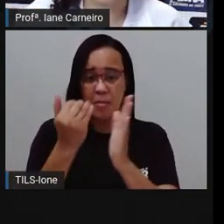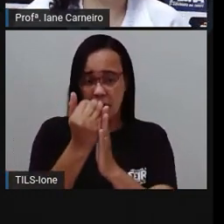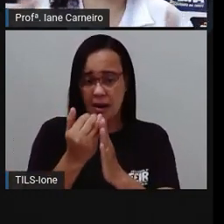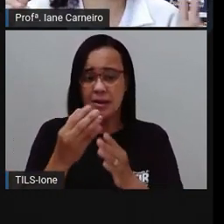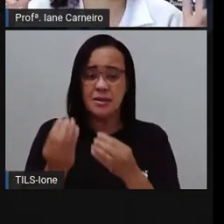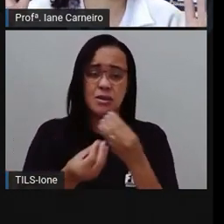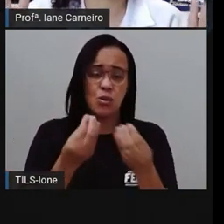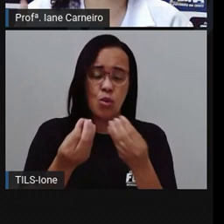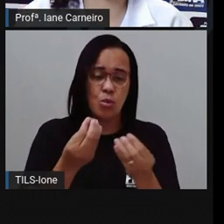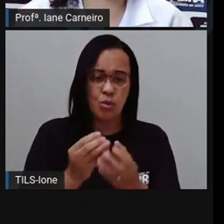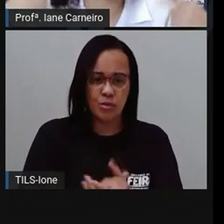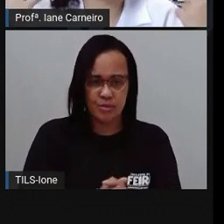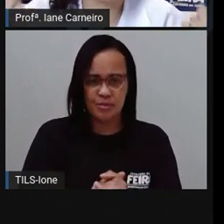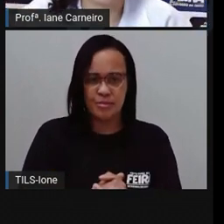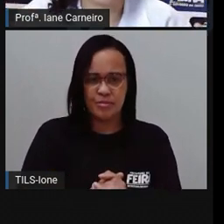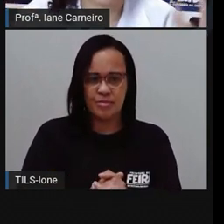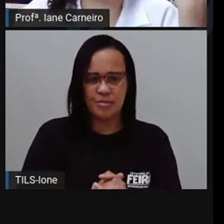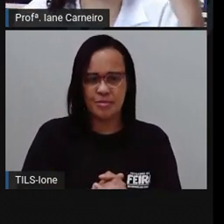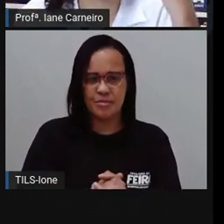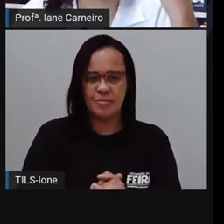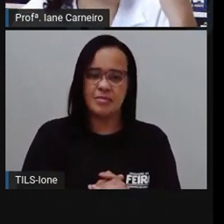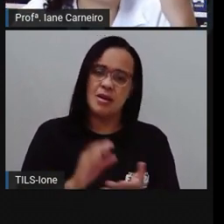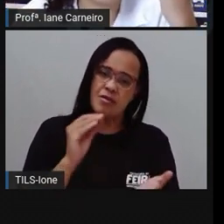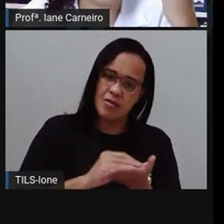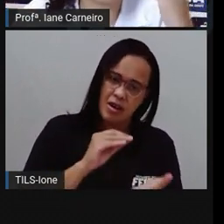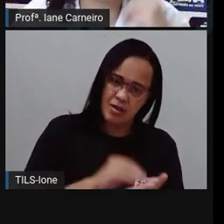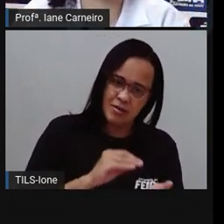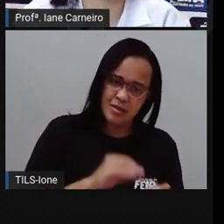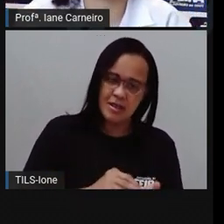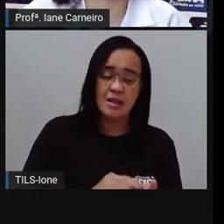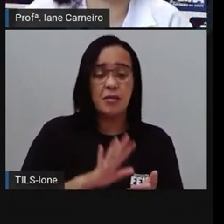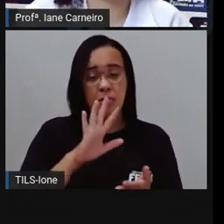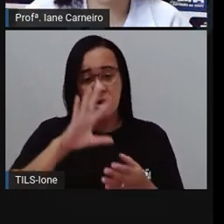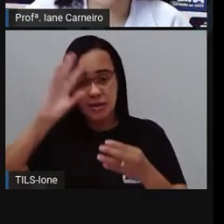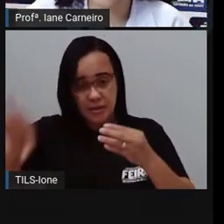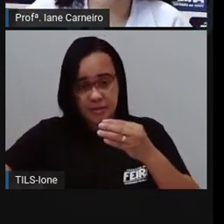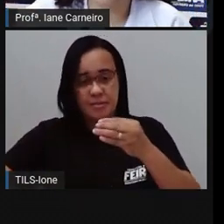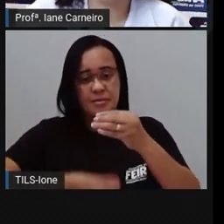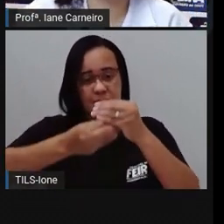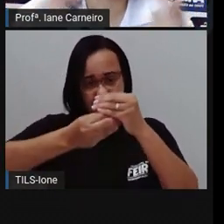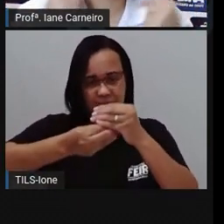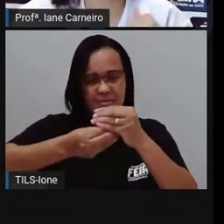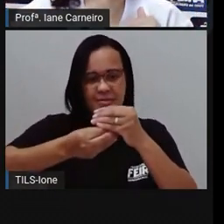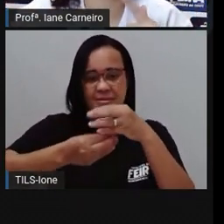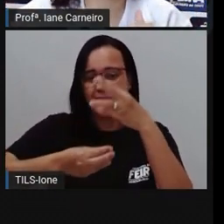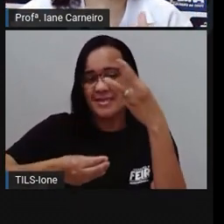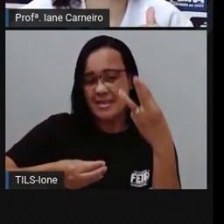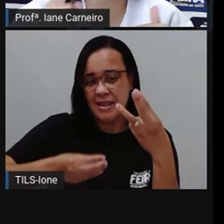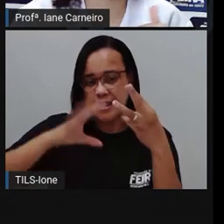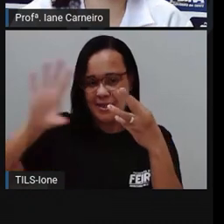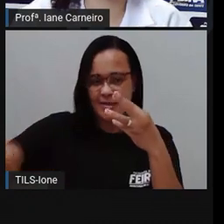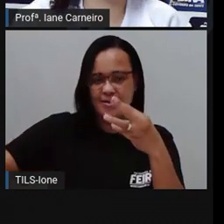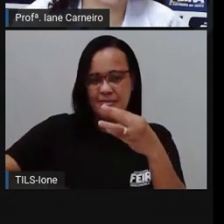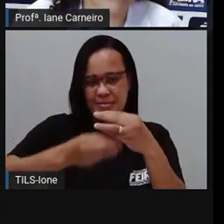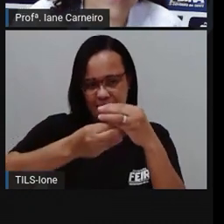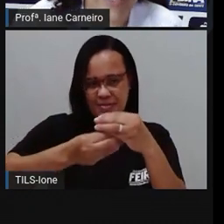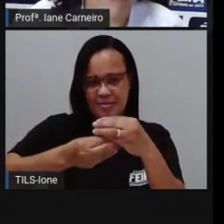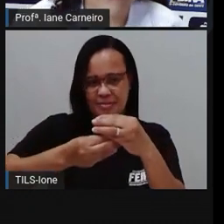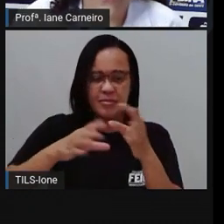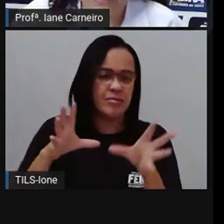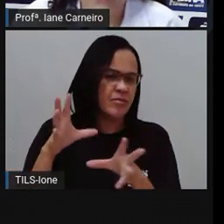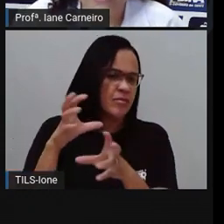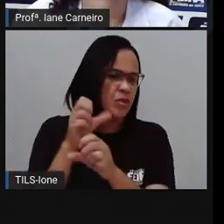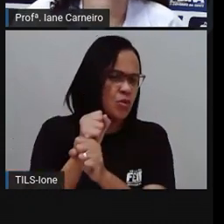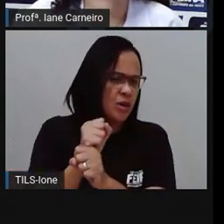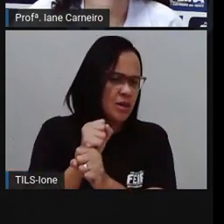certo? Então, se a gente acrescentar três animais ao poema, quantos animais ficam no total?